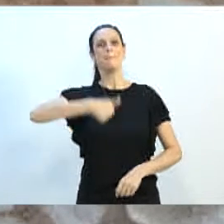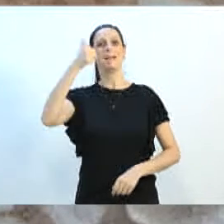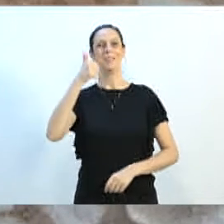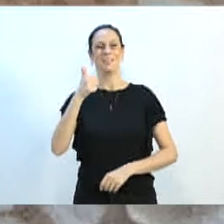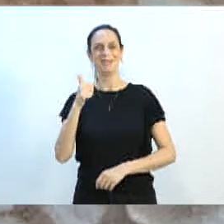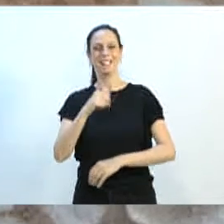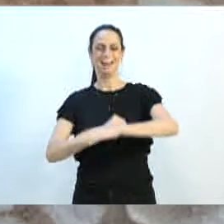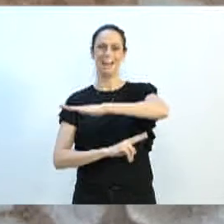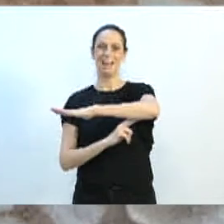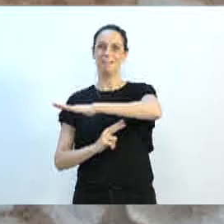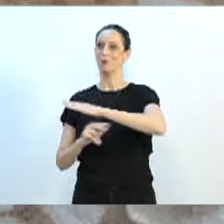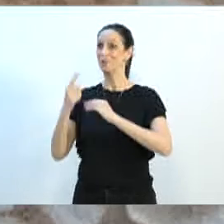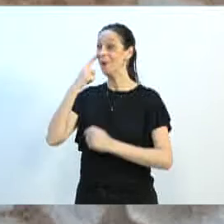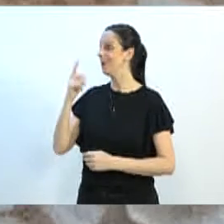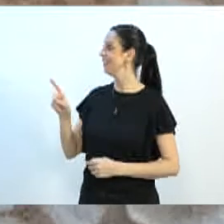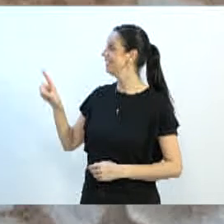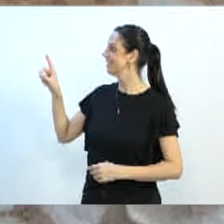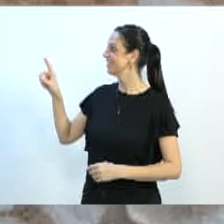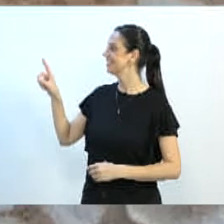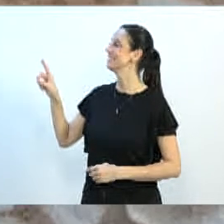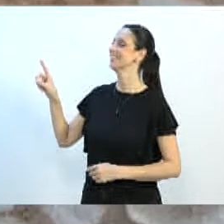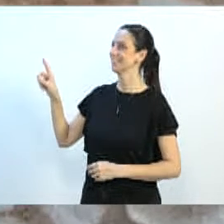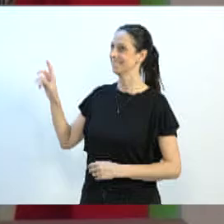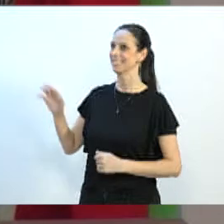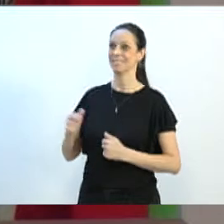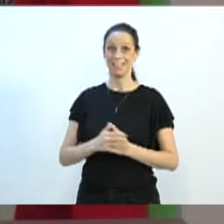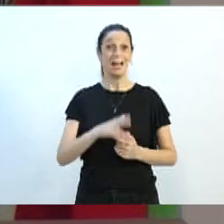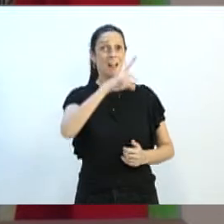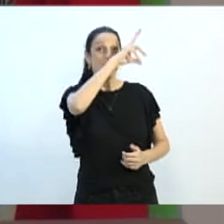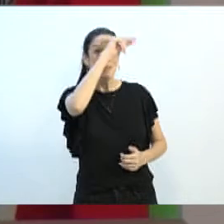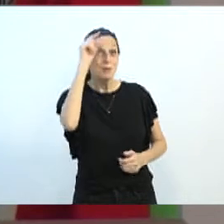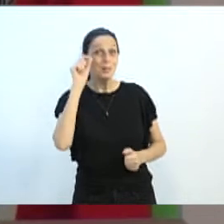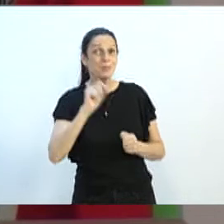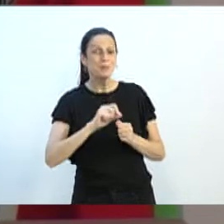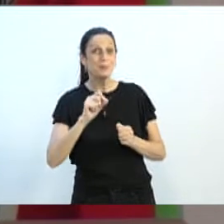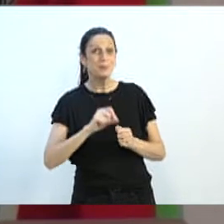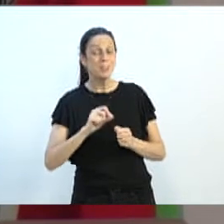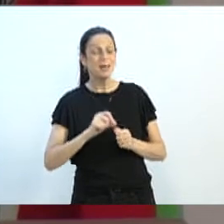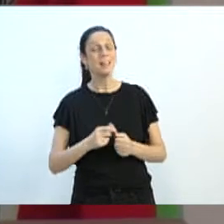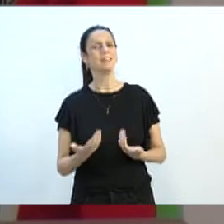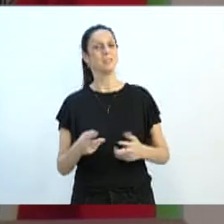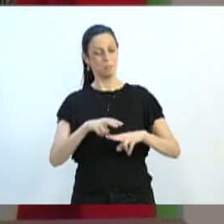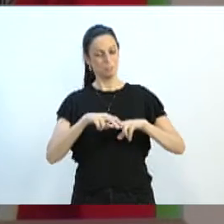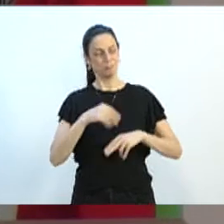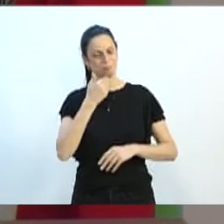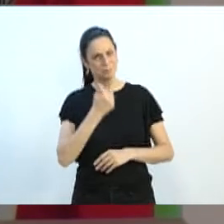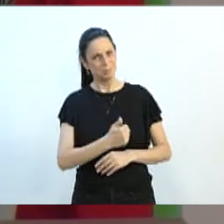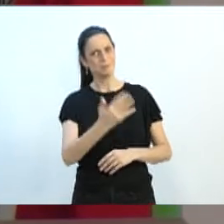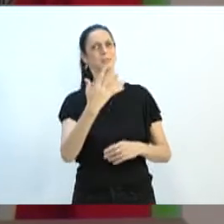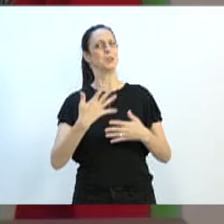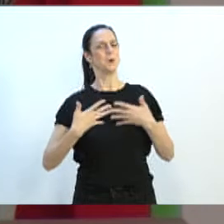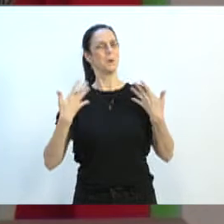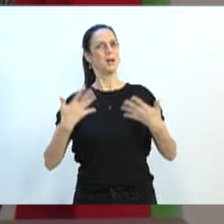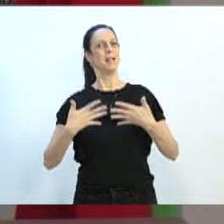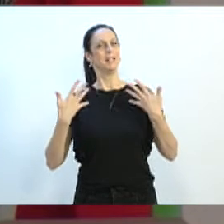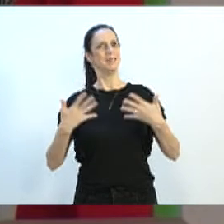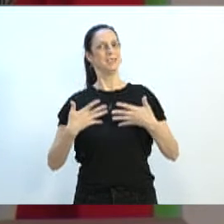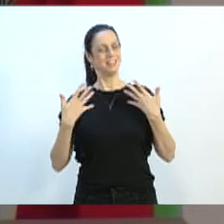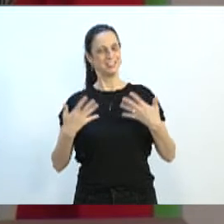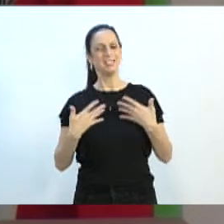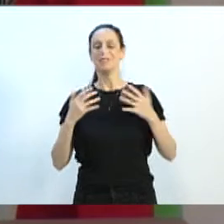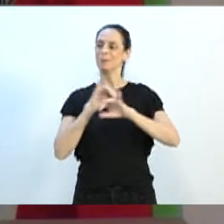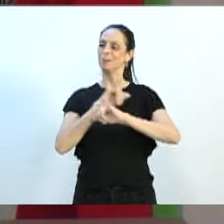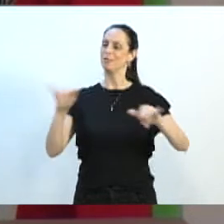situações como essa, que tem atenção da administração pública, é com muita certeza, com muita alegria que eu venho aqui,